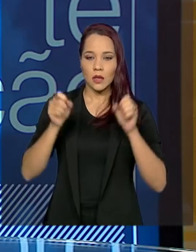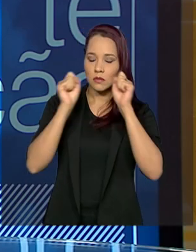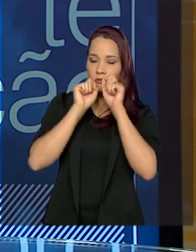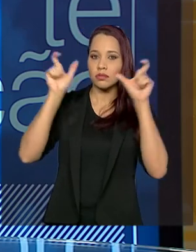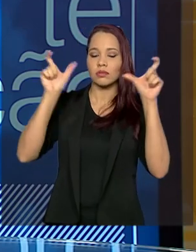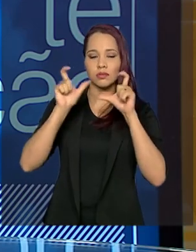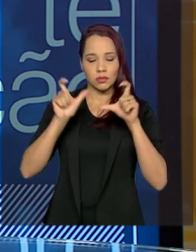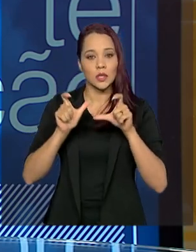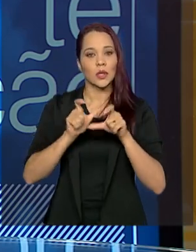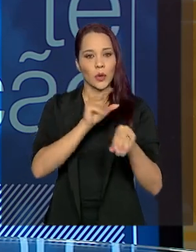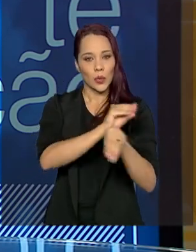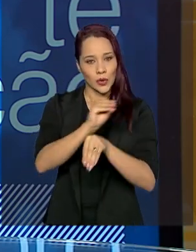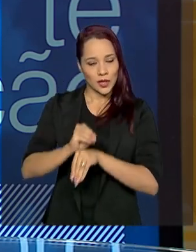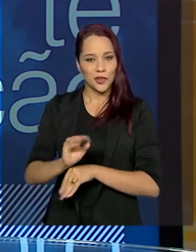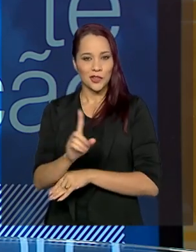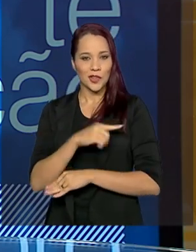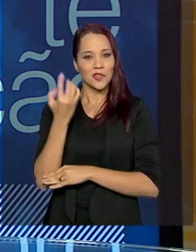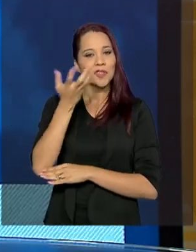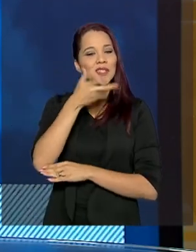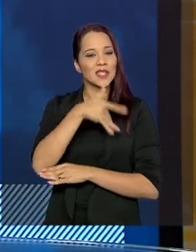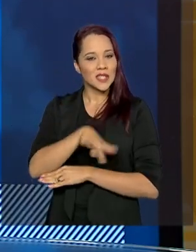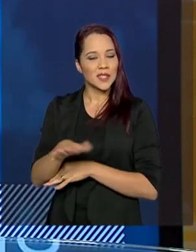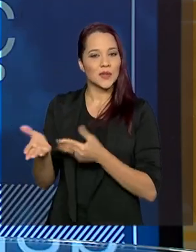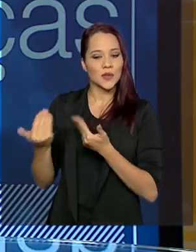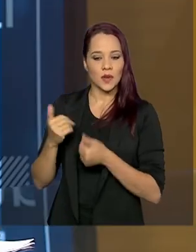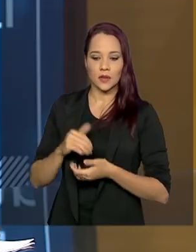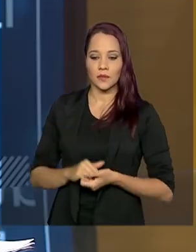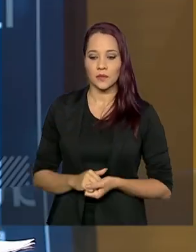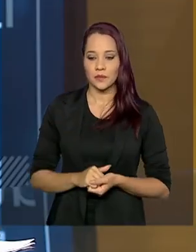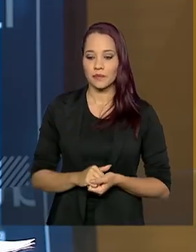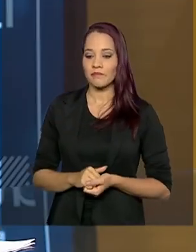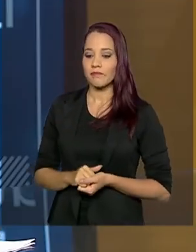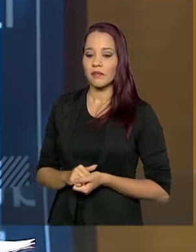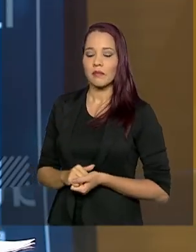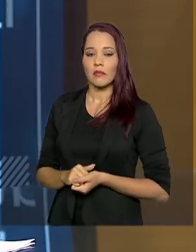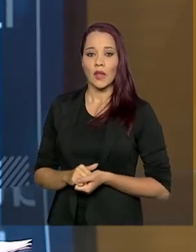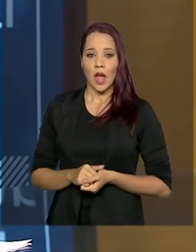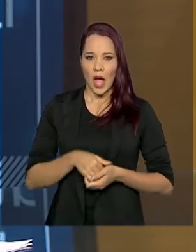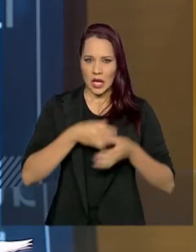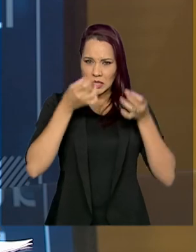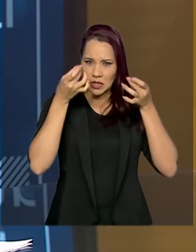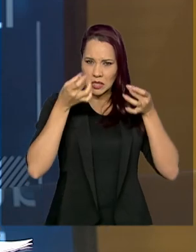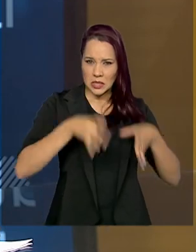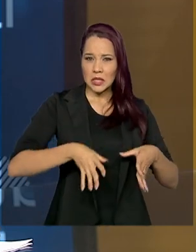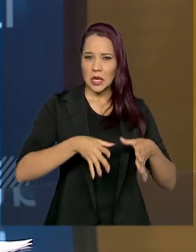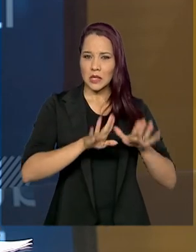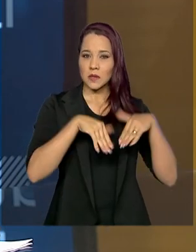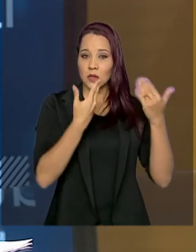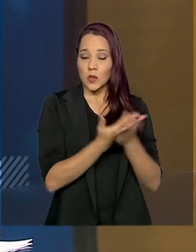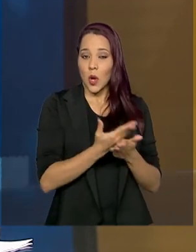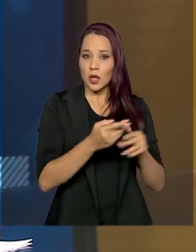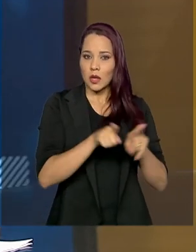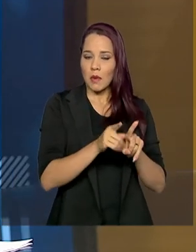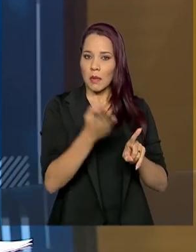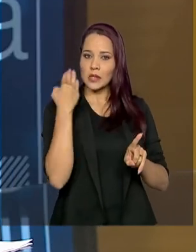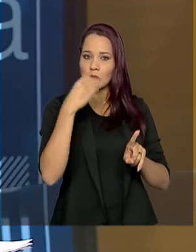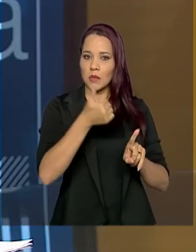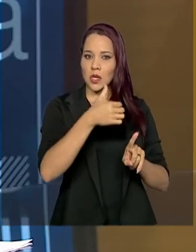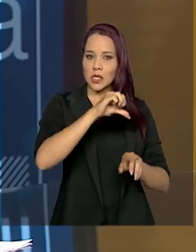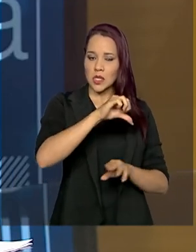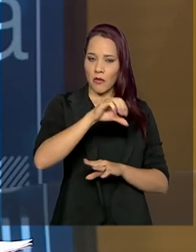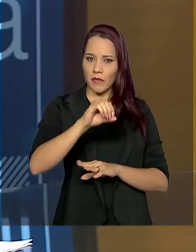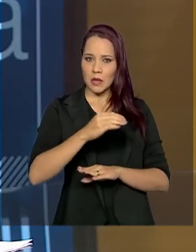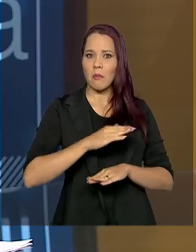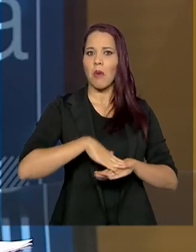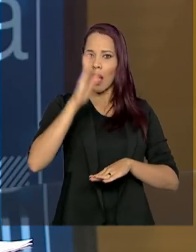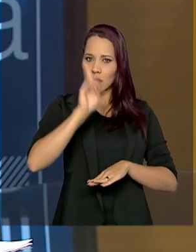vigilante, cuidando das nossas crianças e adolescentes. A evasão escolar era muito maior também em 1990 do que em 2020.